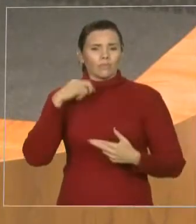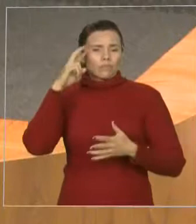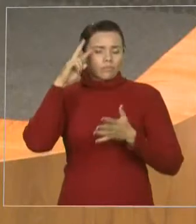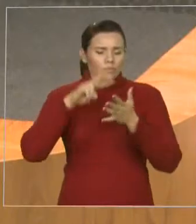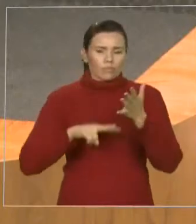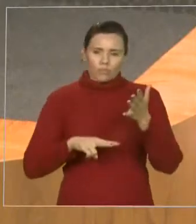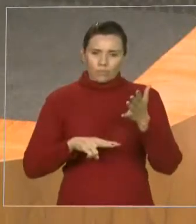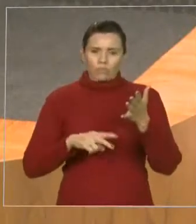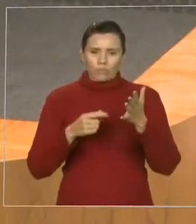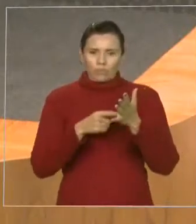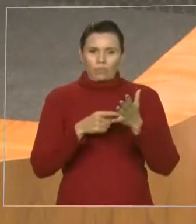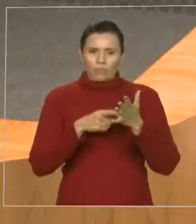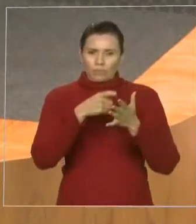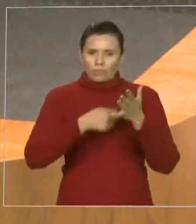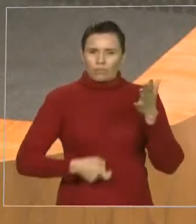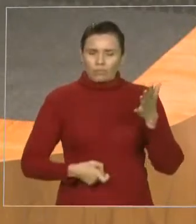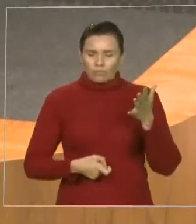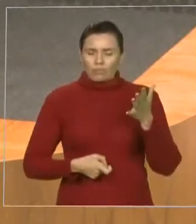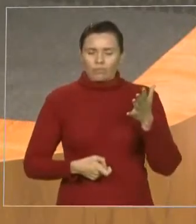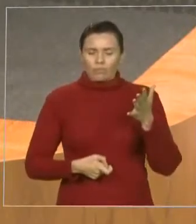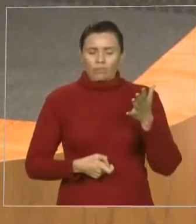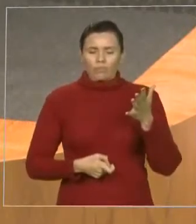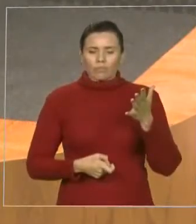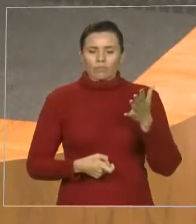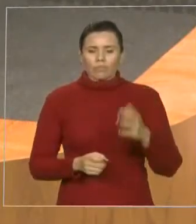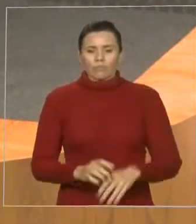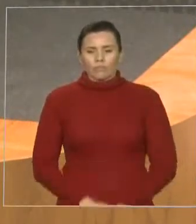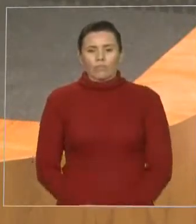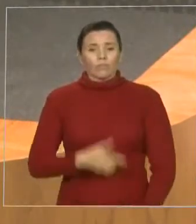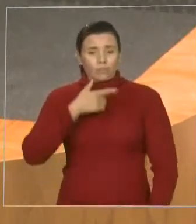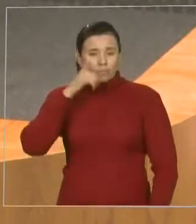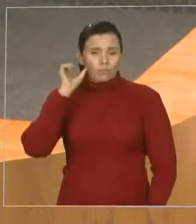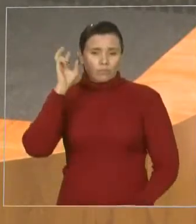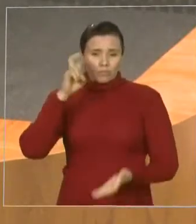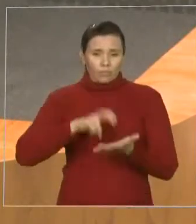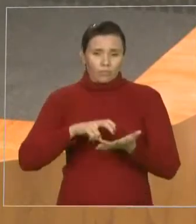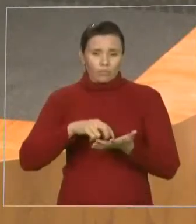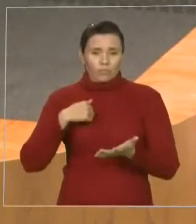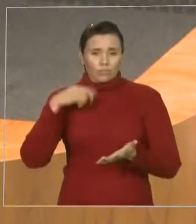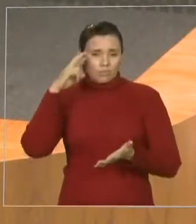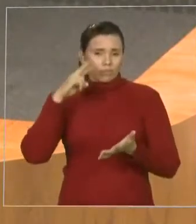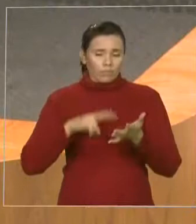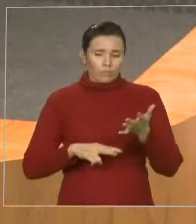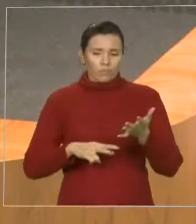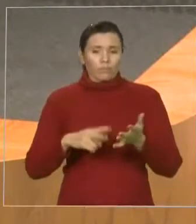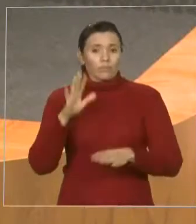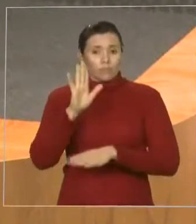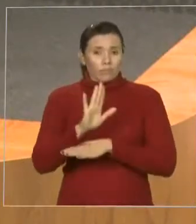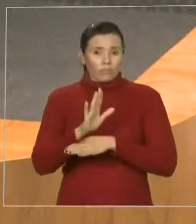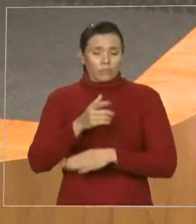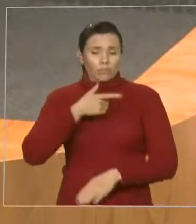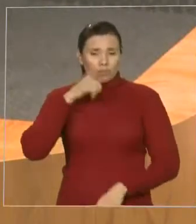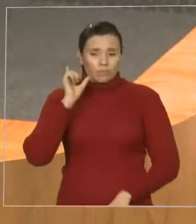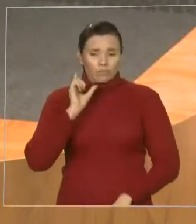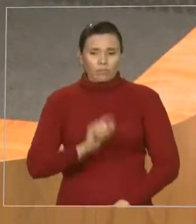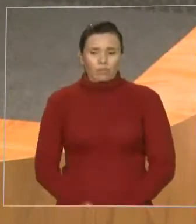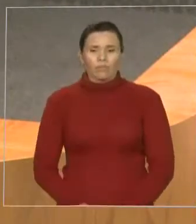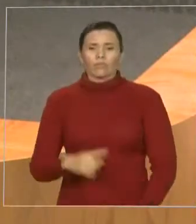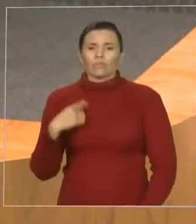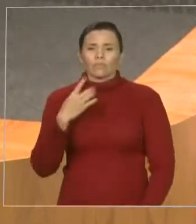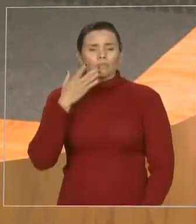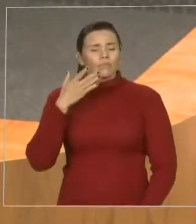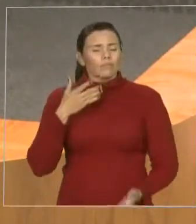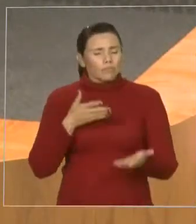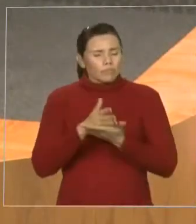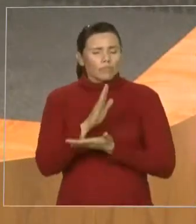de relatar esse processo de lei na manhã de ontem, na verdade, na tarde de ontem, e conseguimos essa